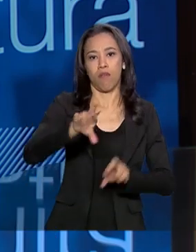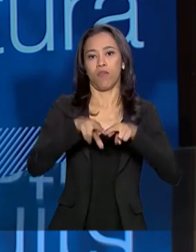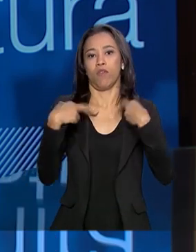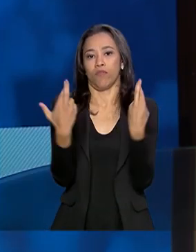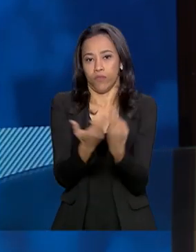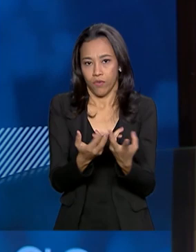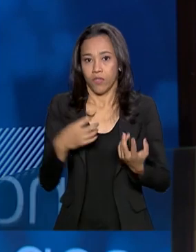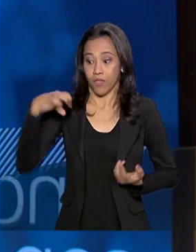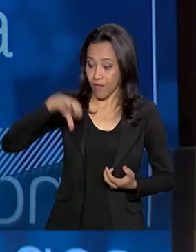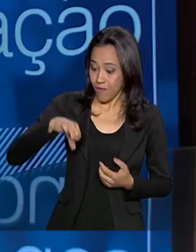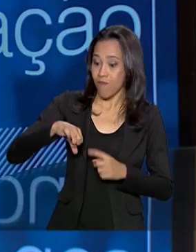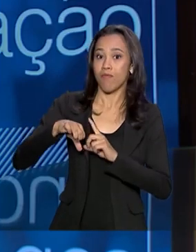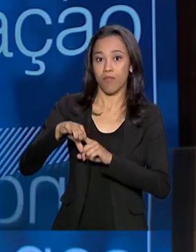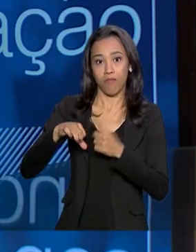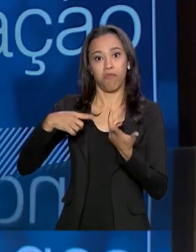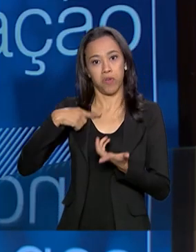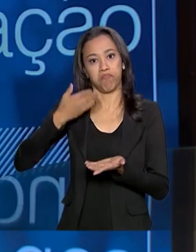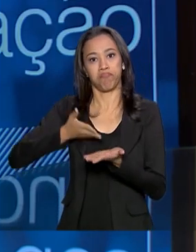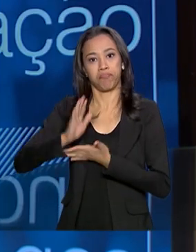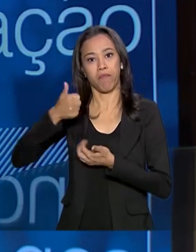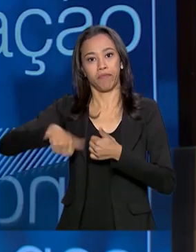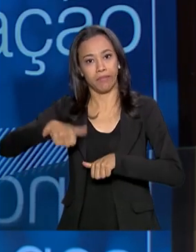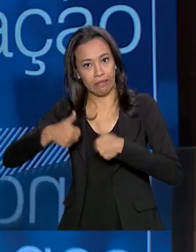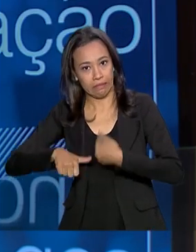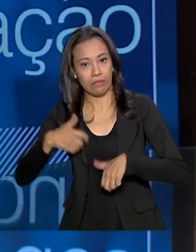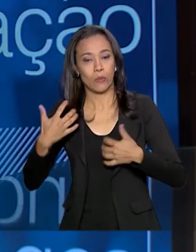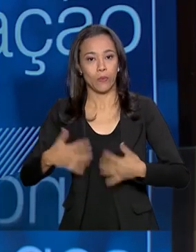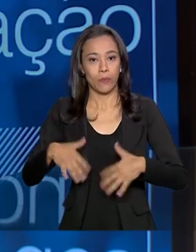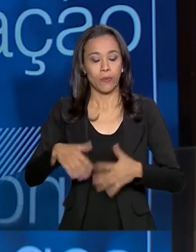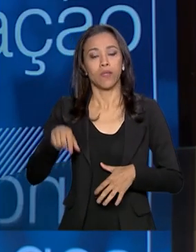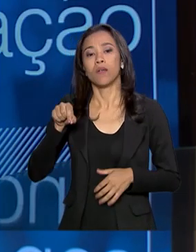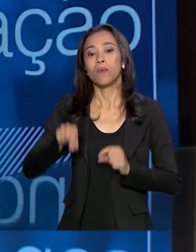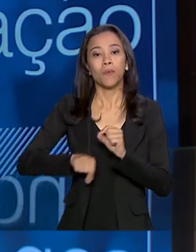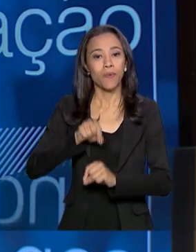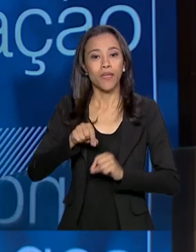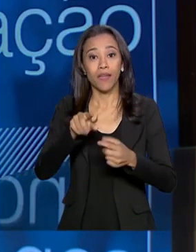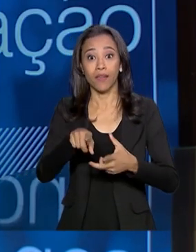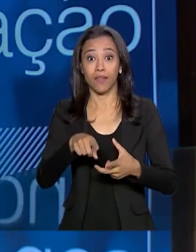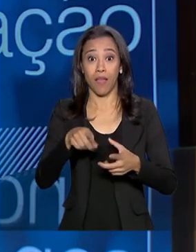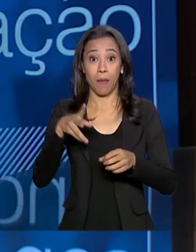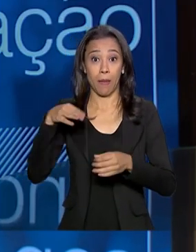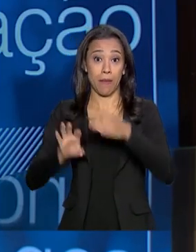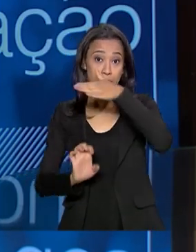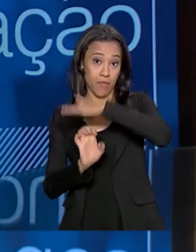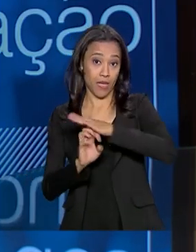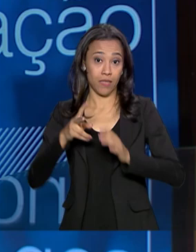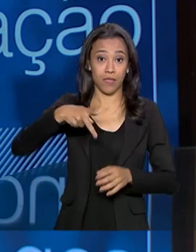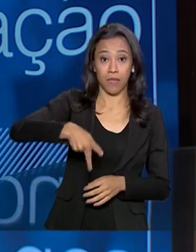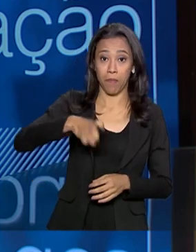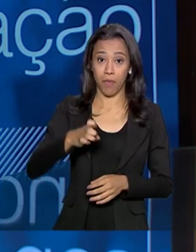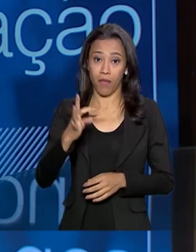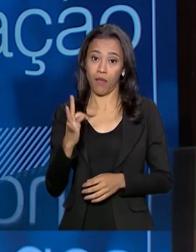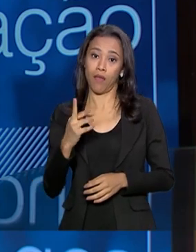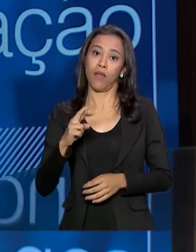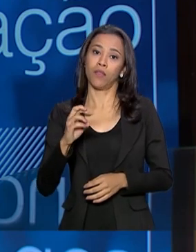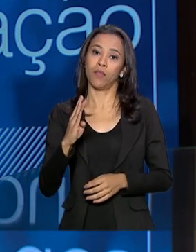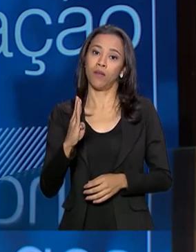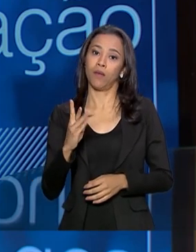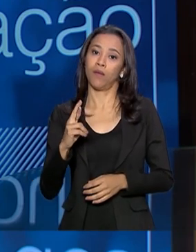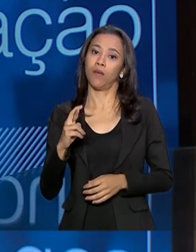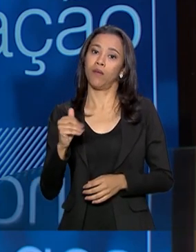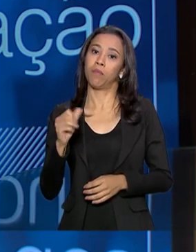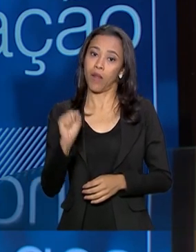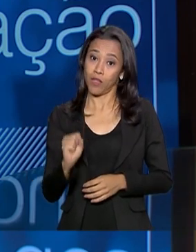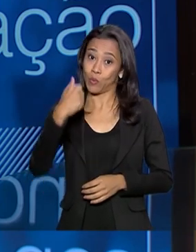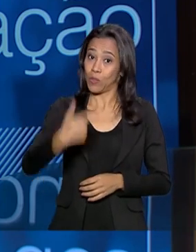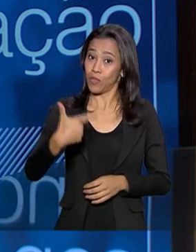projetos foram qualificados. Um deles é essa questão da sessão onerosa da Petrobras no segundo semestre desse ano, provavelmente,